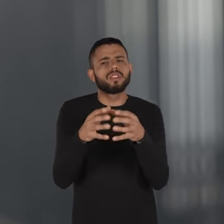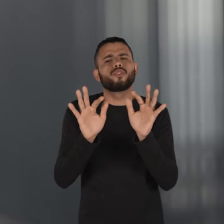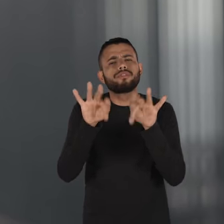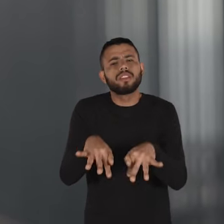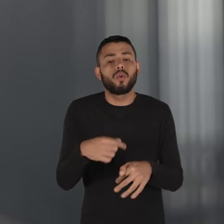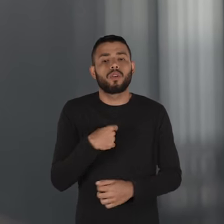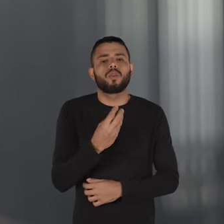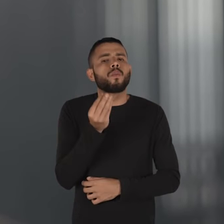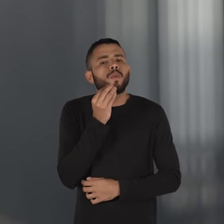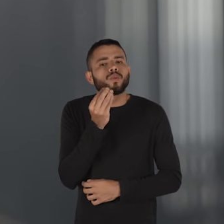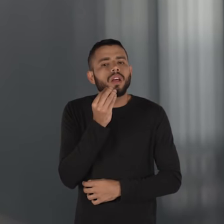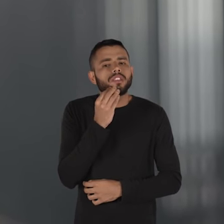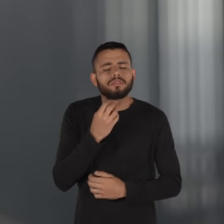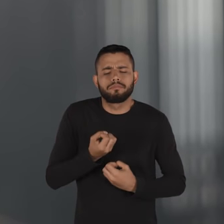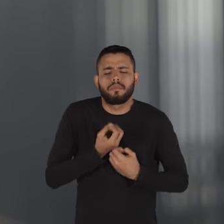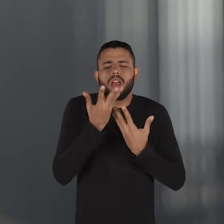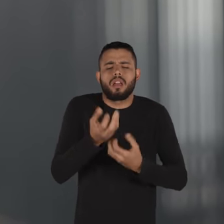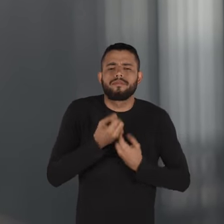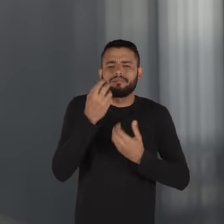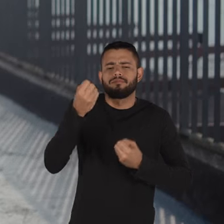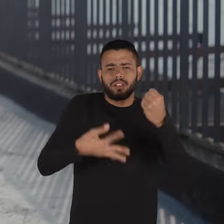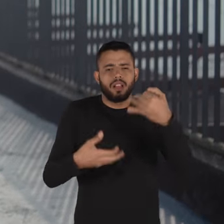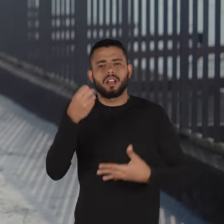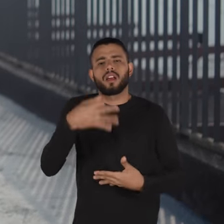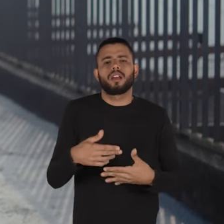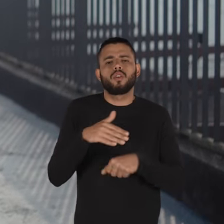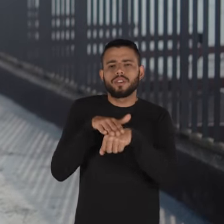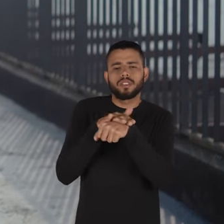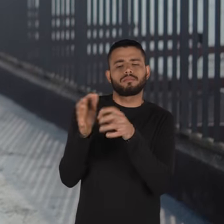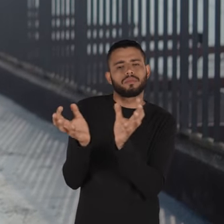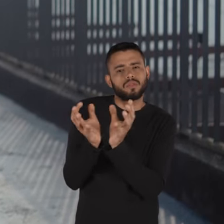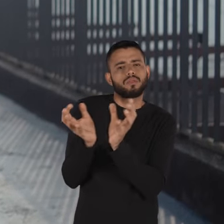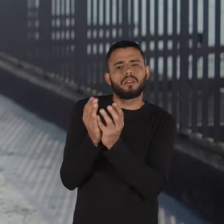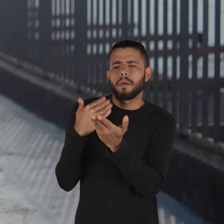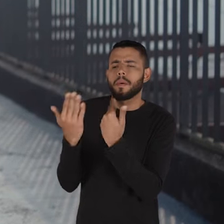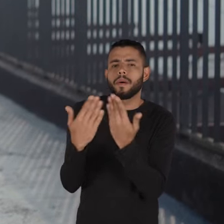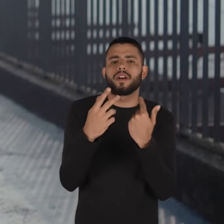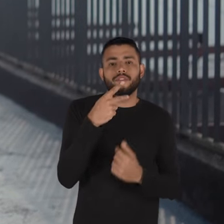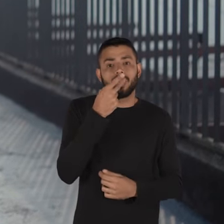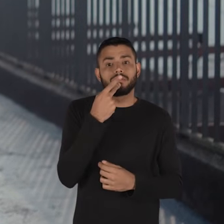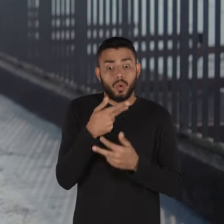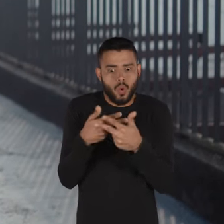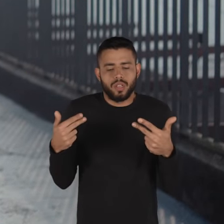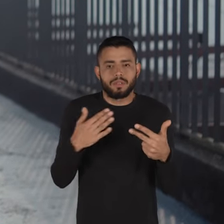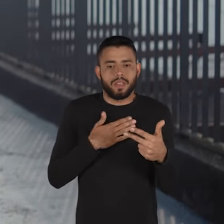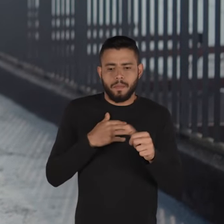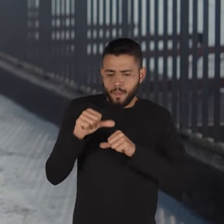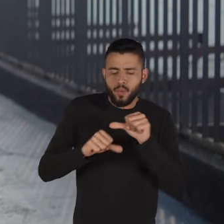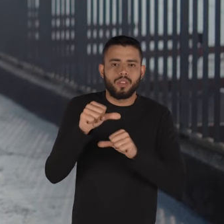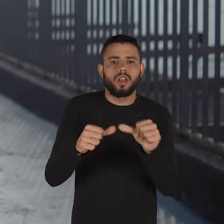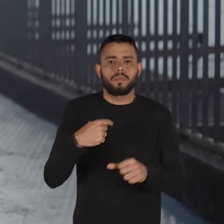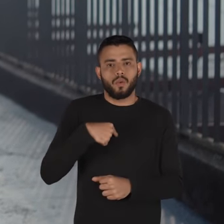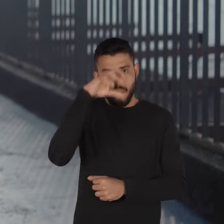encontro eu tive a oportunidade de estar expondo o meu caso eu fui me abrir com o pessoal da equipe e tal e daí eu falei pô tem muita coisa para me mudar sabe